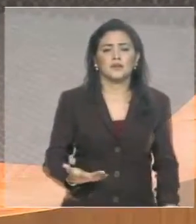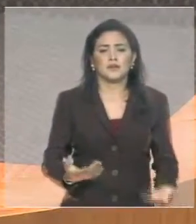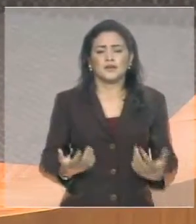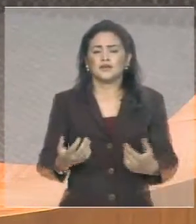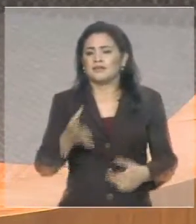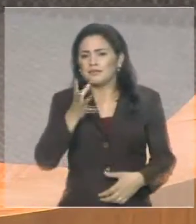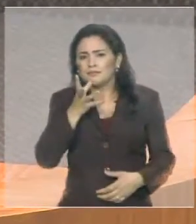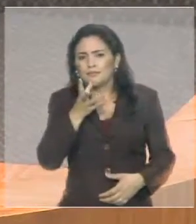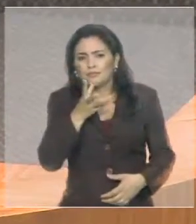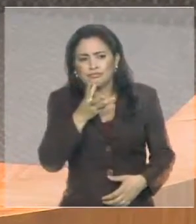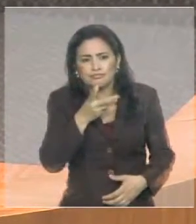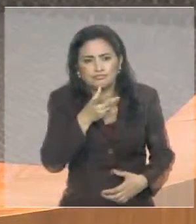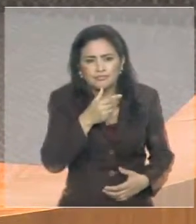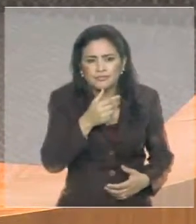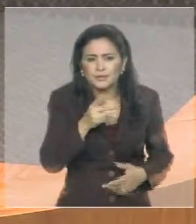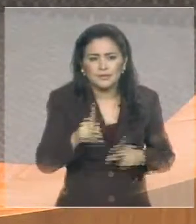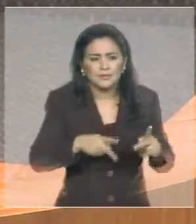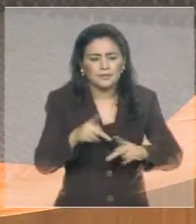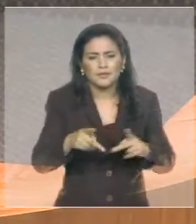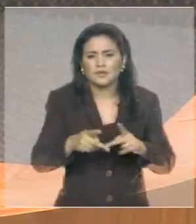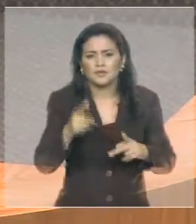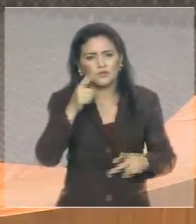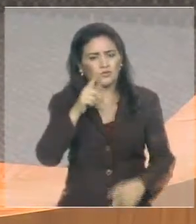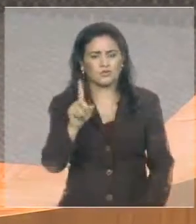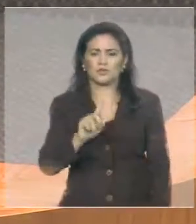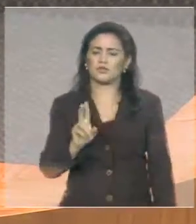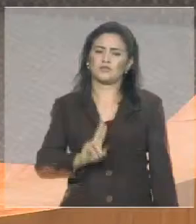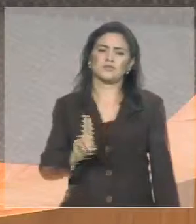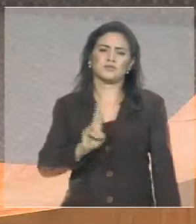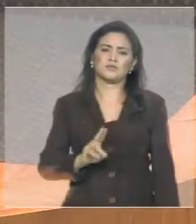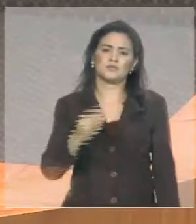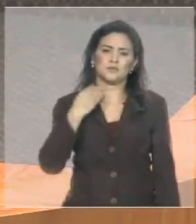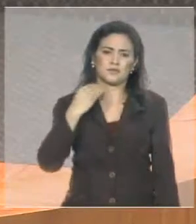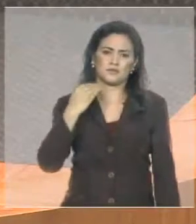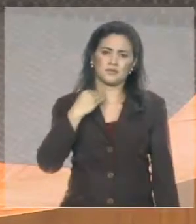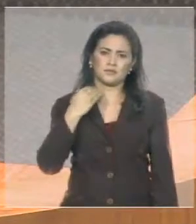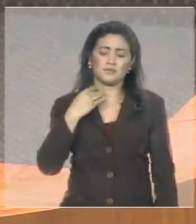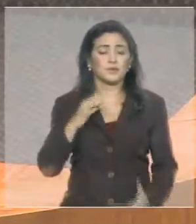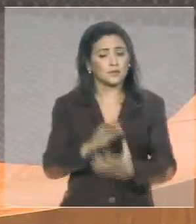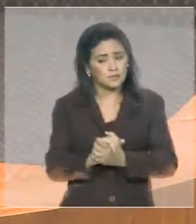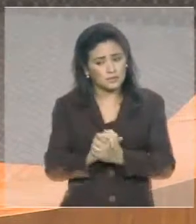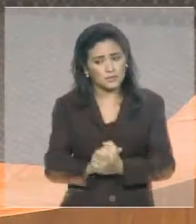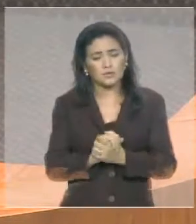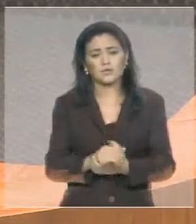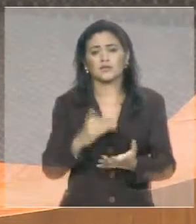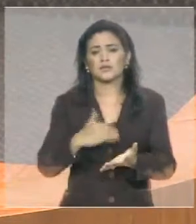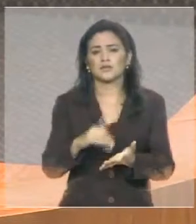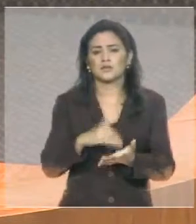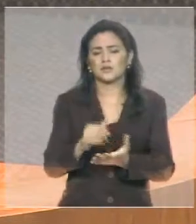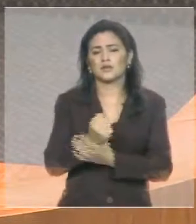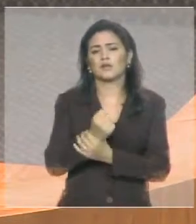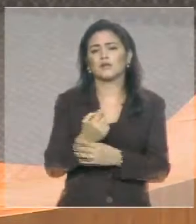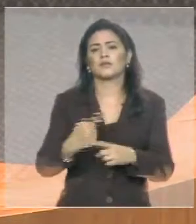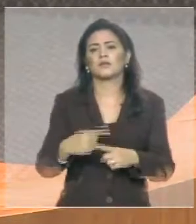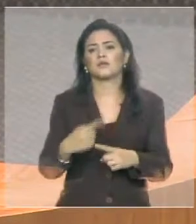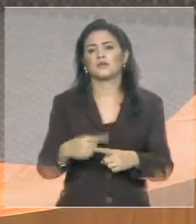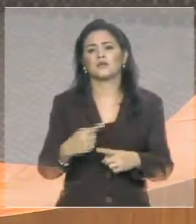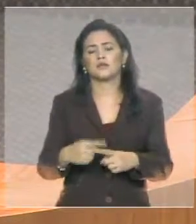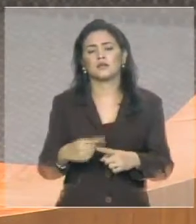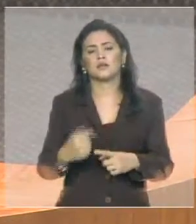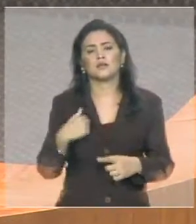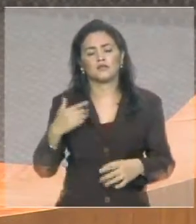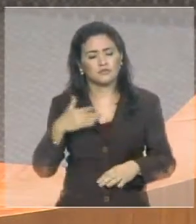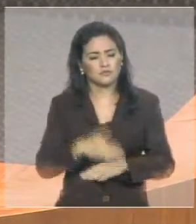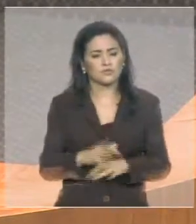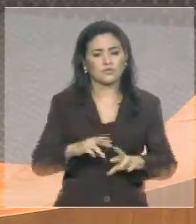esforço, e aqui eu parabenizo mais uma vez o secretário Jefferson, porque participei de reuniões, inclusive reuniões que aconteceram